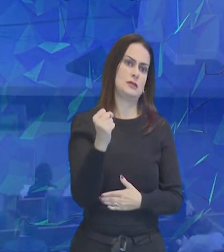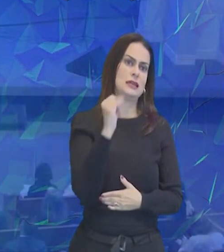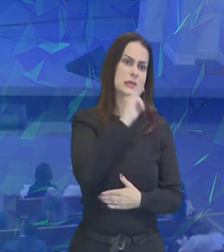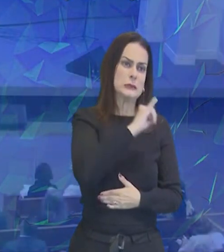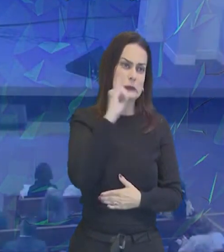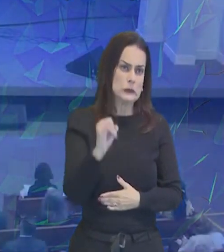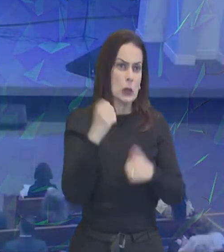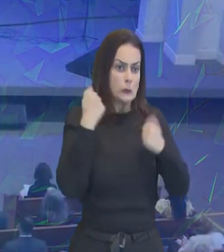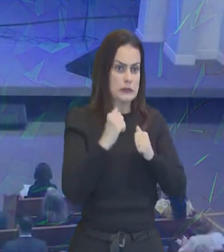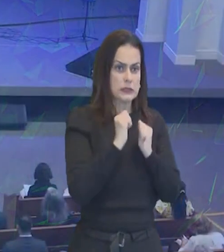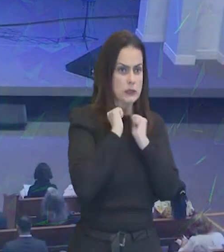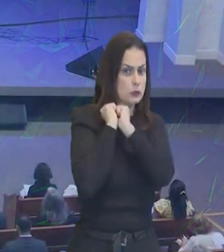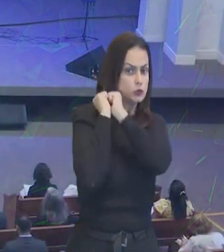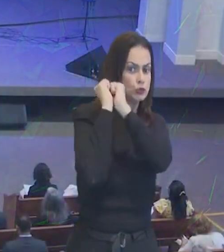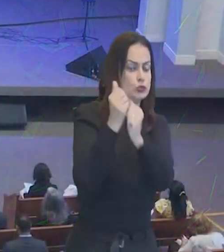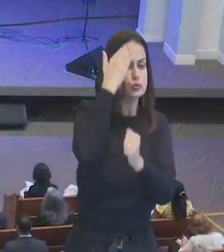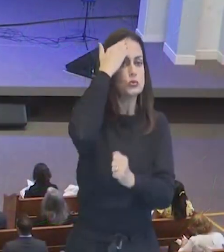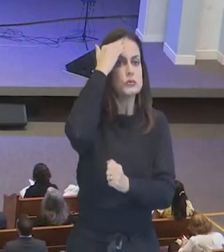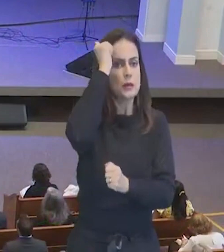sabedoria, com cuidado,